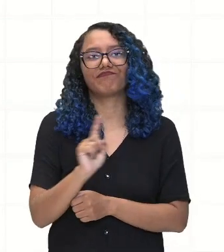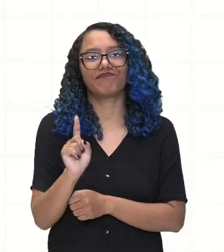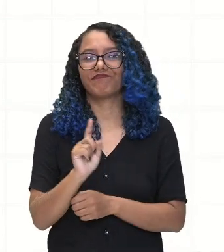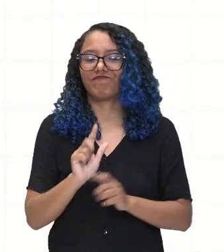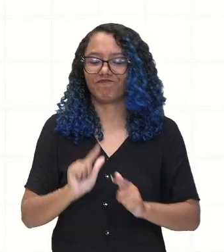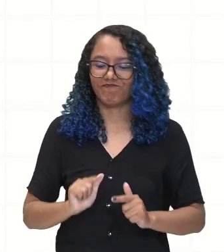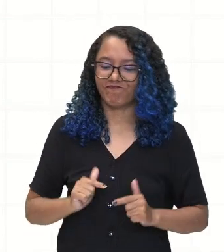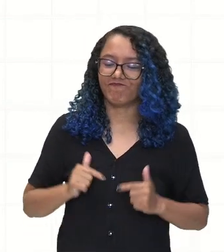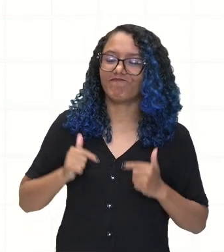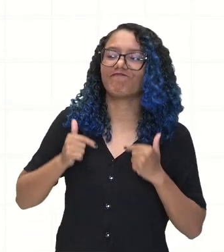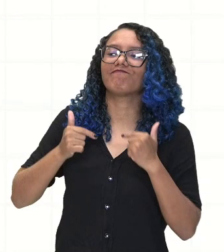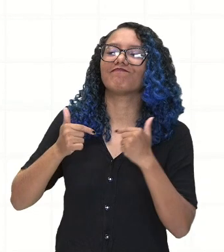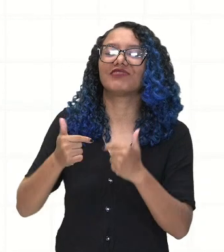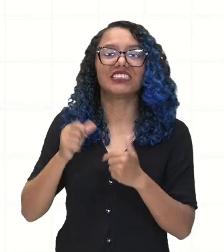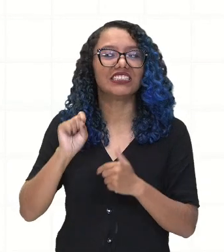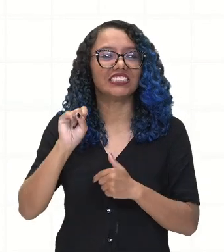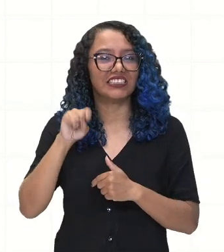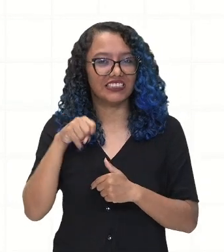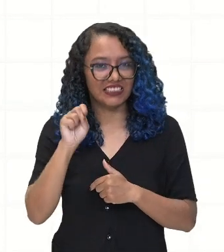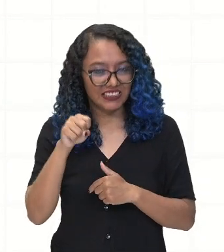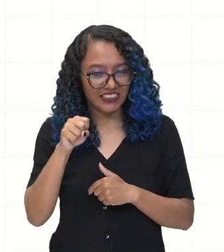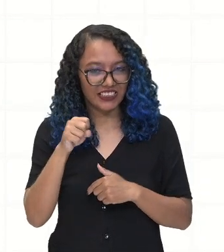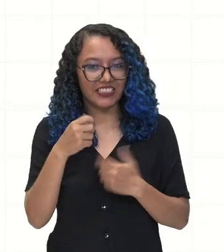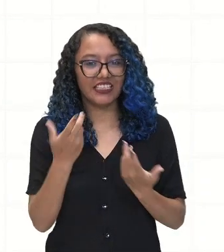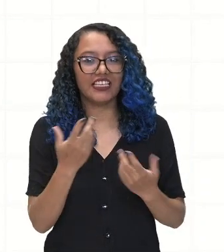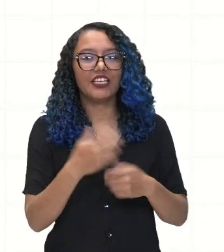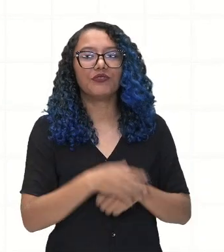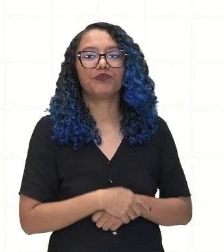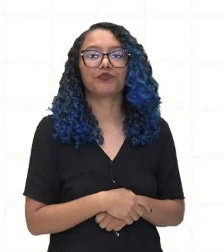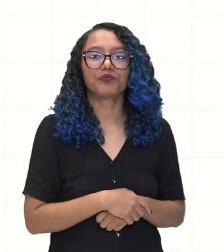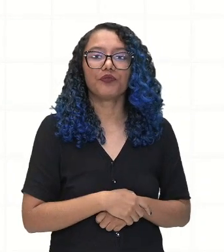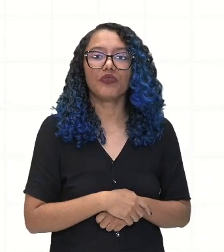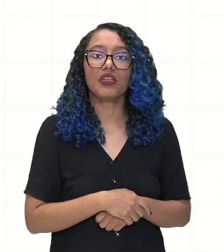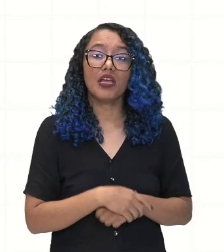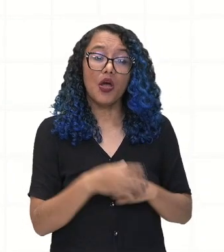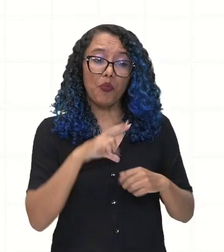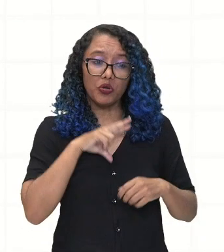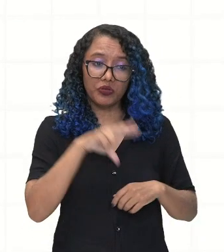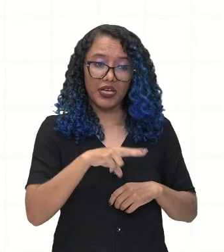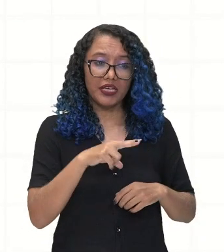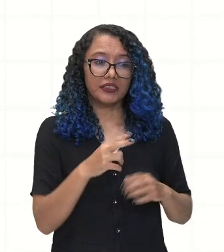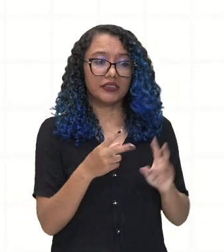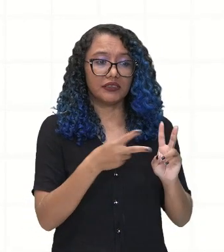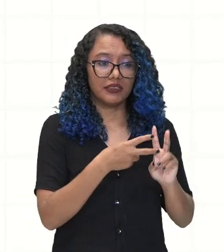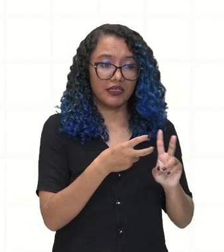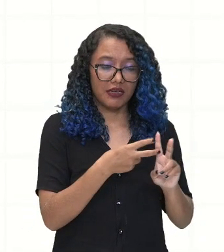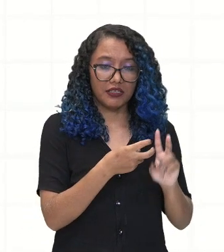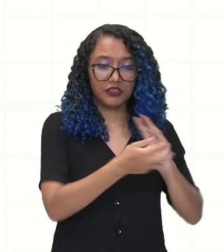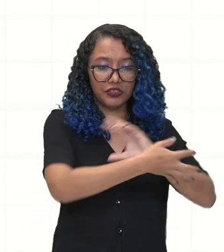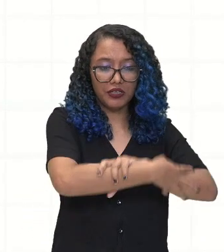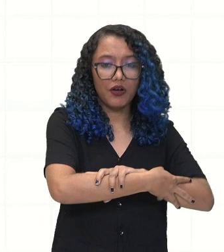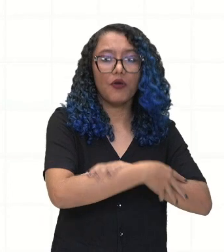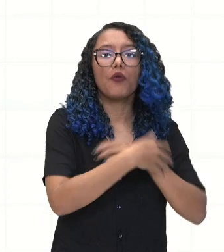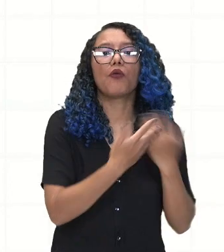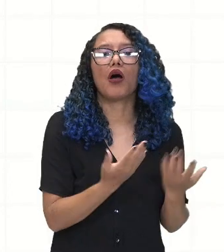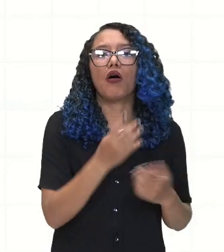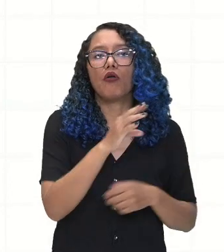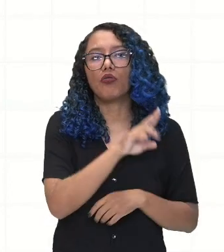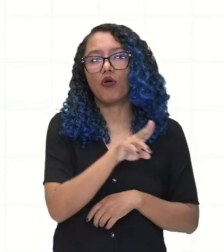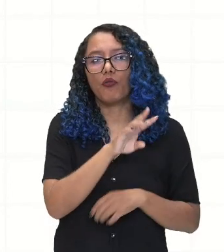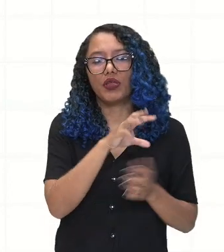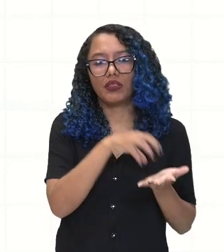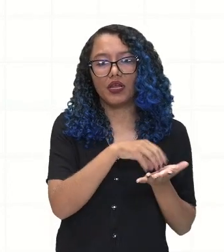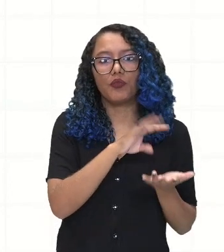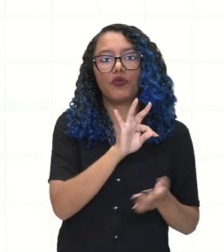portugueses vão se aliar aos indígenas temiminóis para expulsar os invasores. Então,